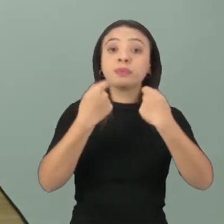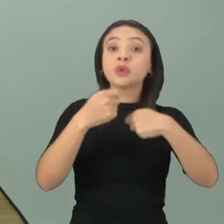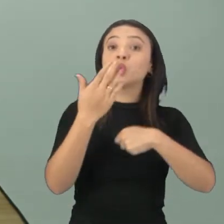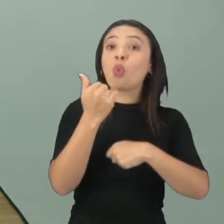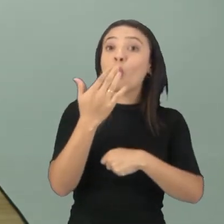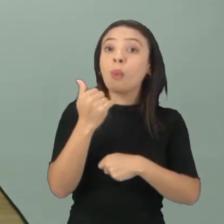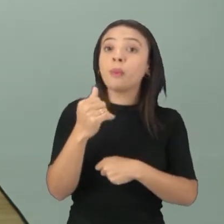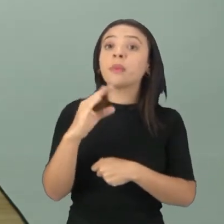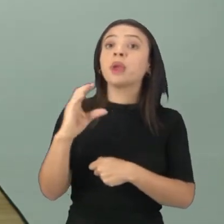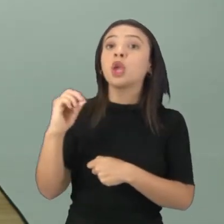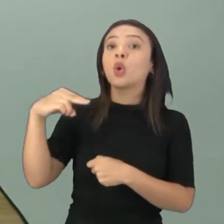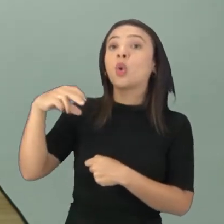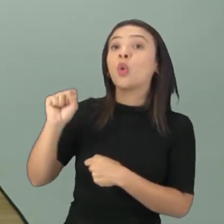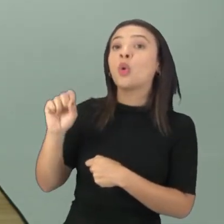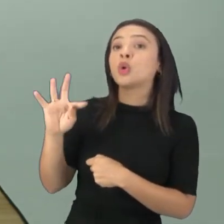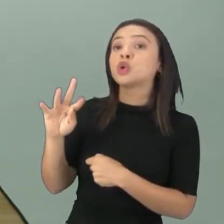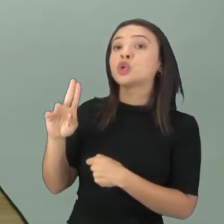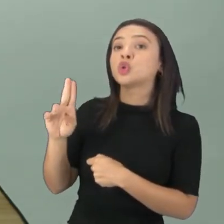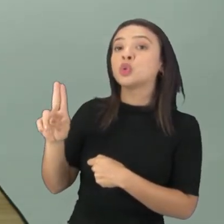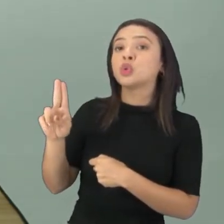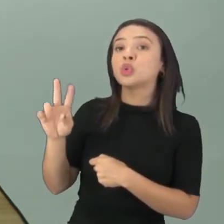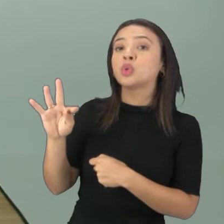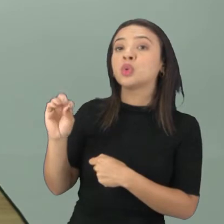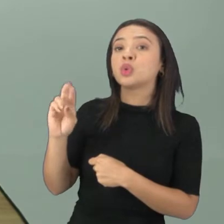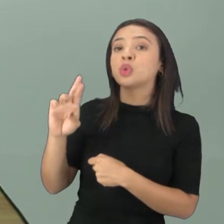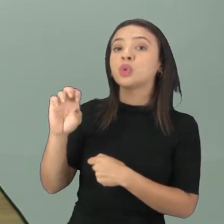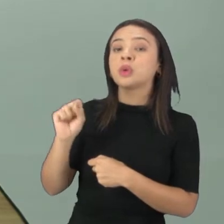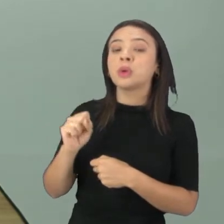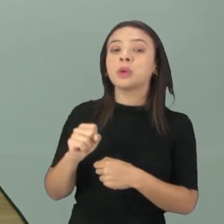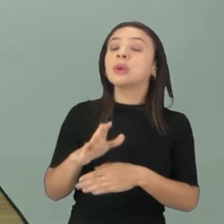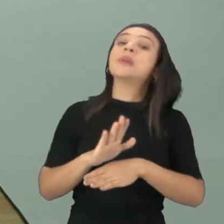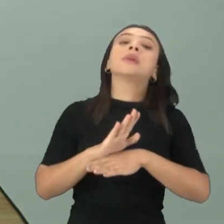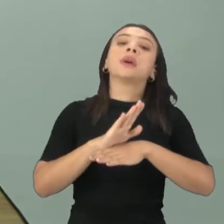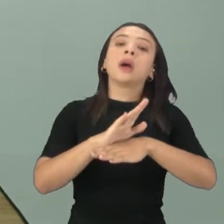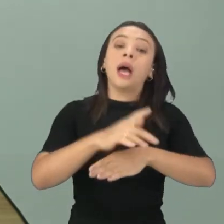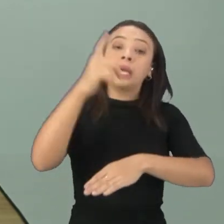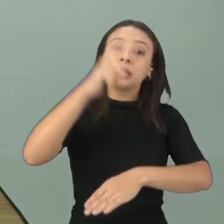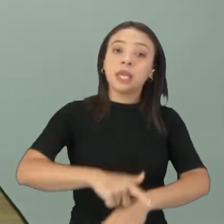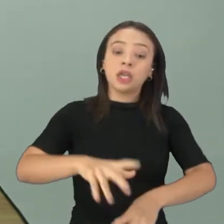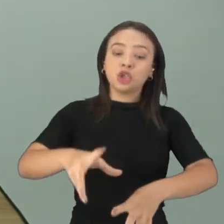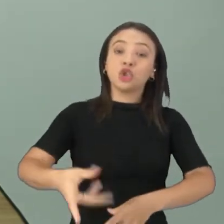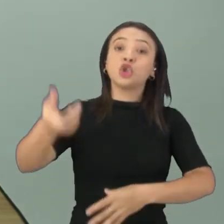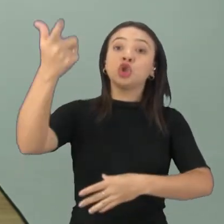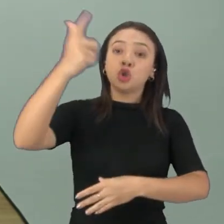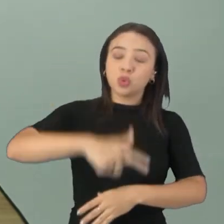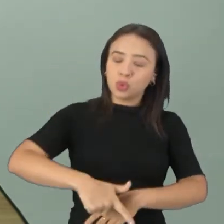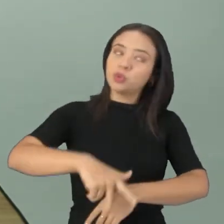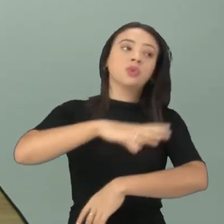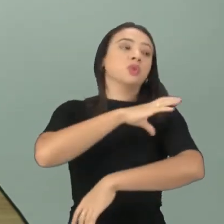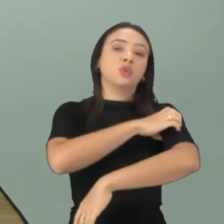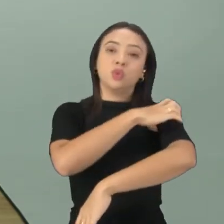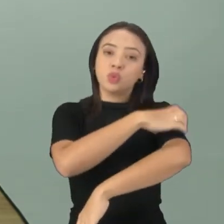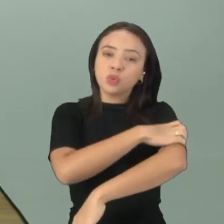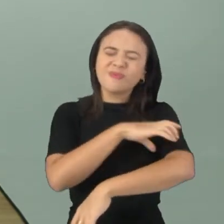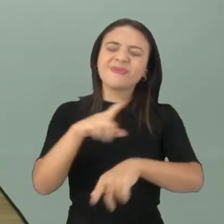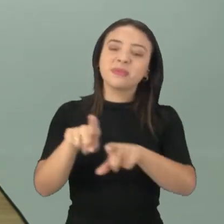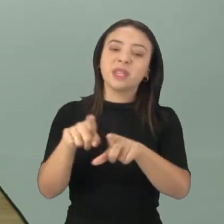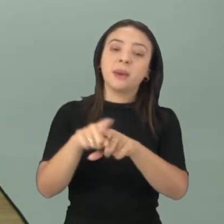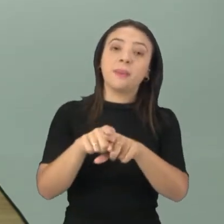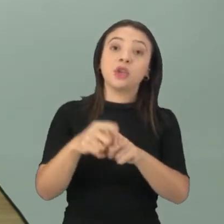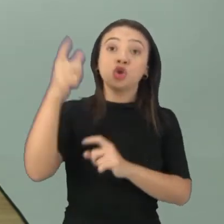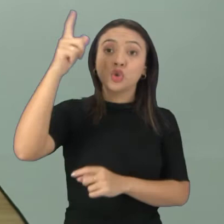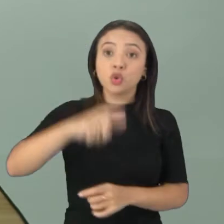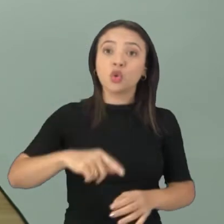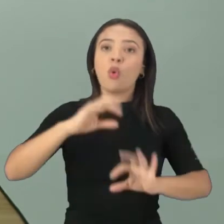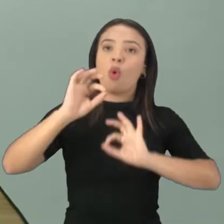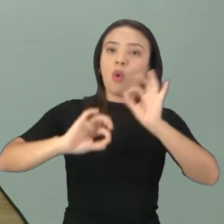ajudar na massa muscular, na reposição dos músculos, Na reposição das células, que a gente também